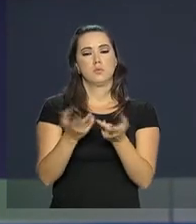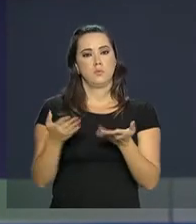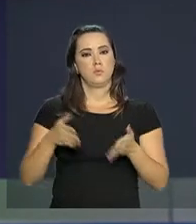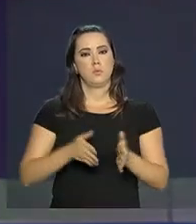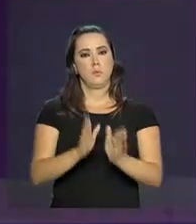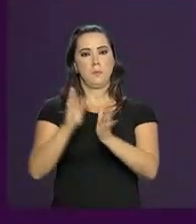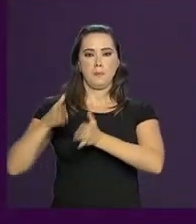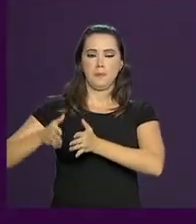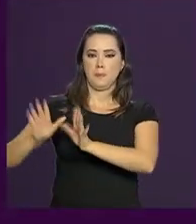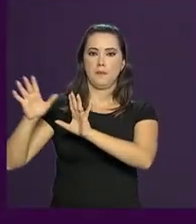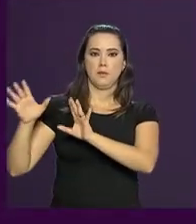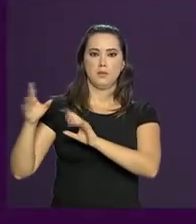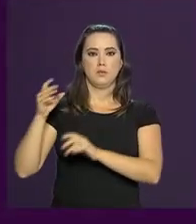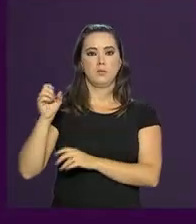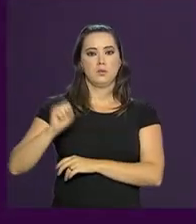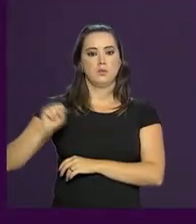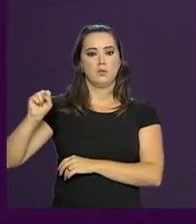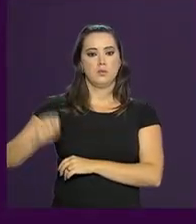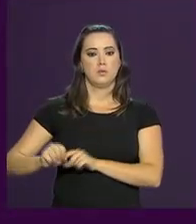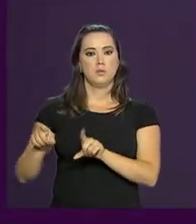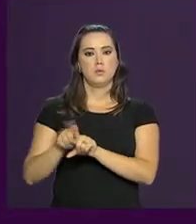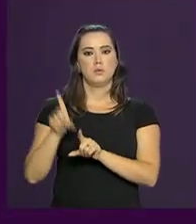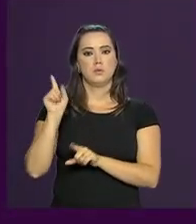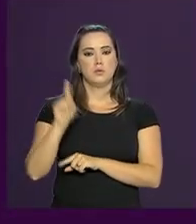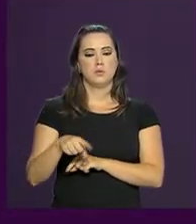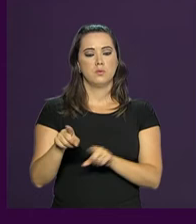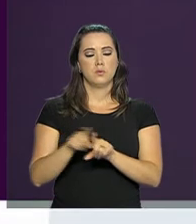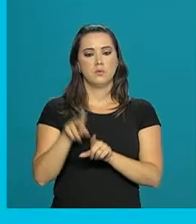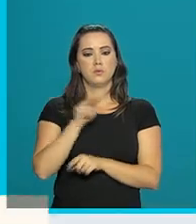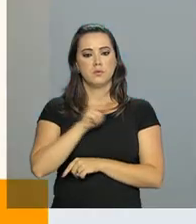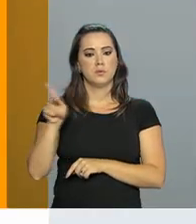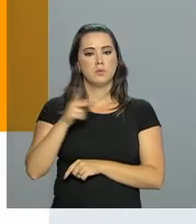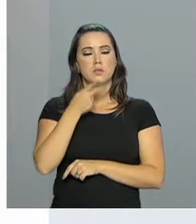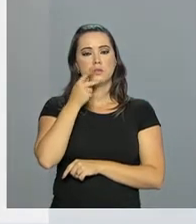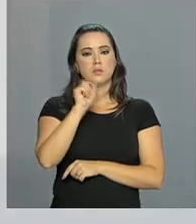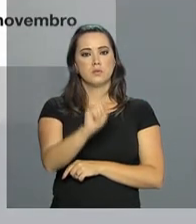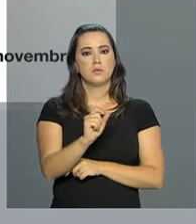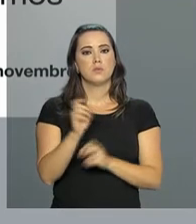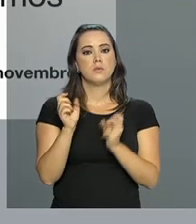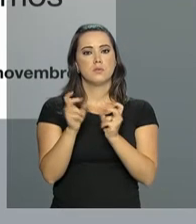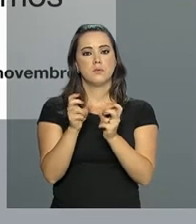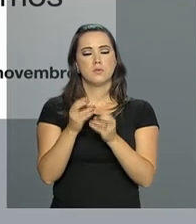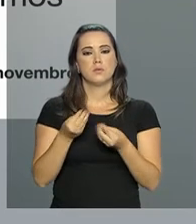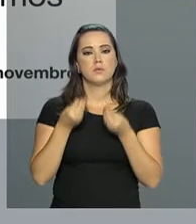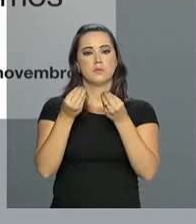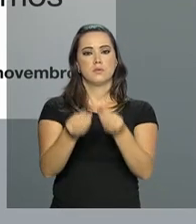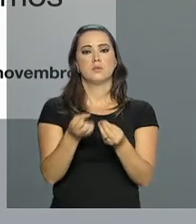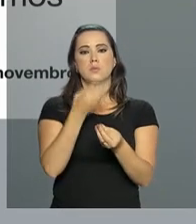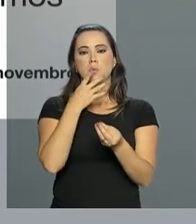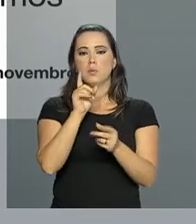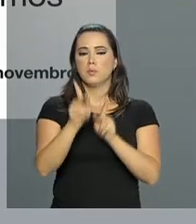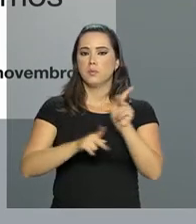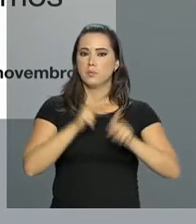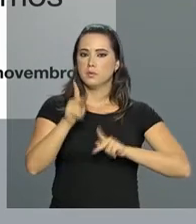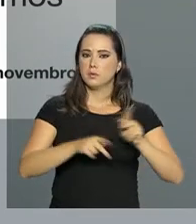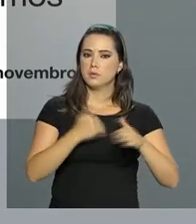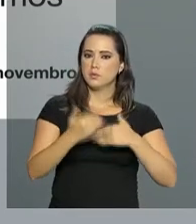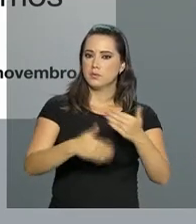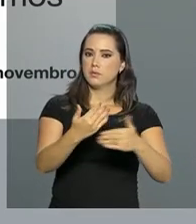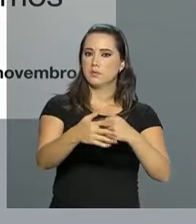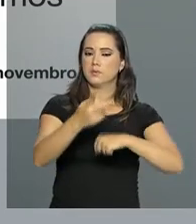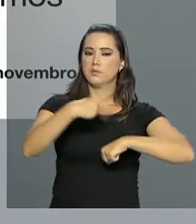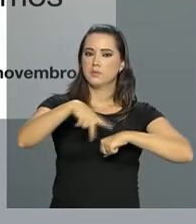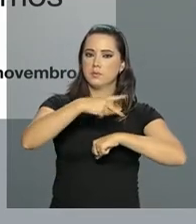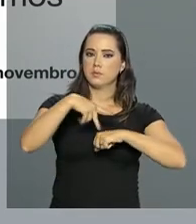leilão da Rodovia de Integração do Sul. O presidente disse que a concessão vai trazer benefícios para a população e